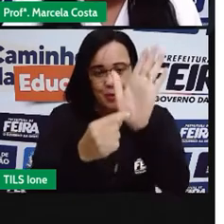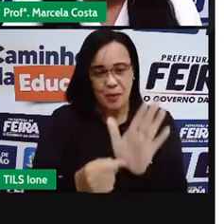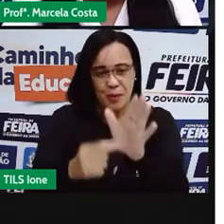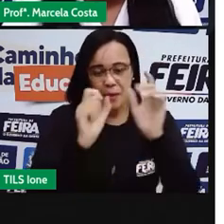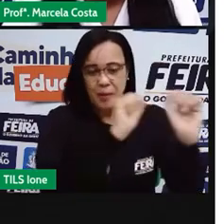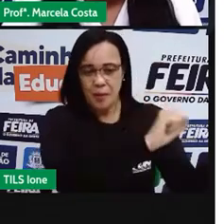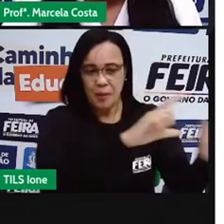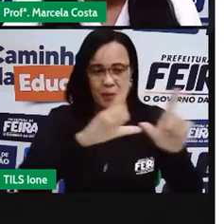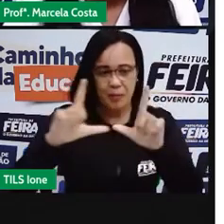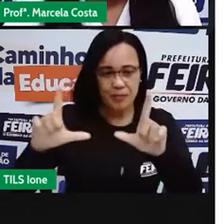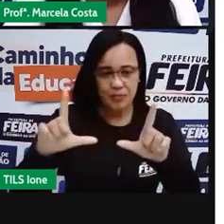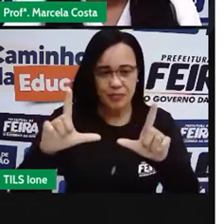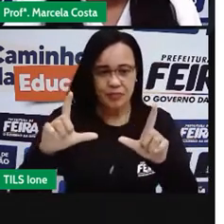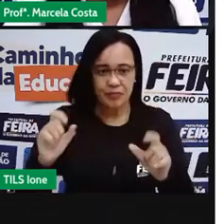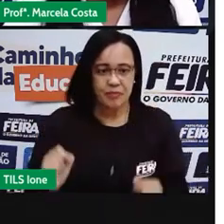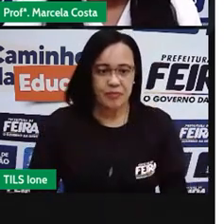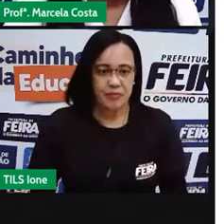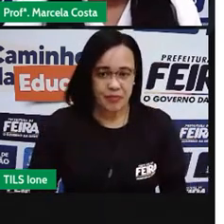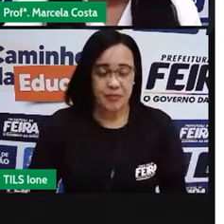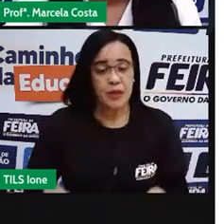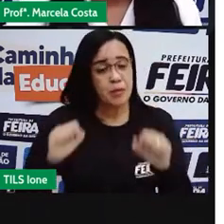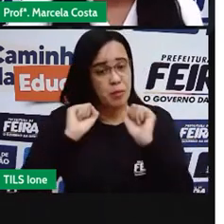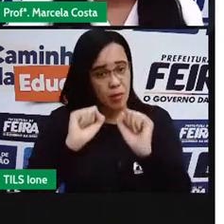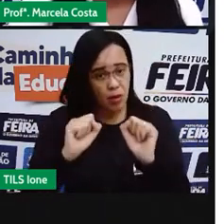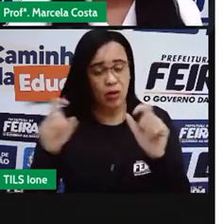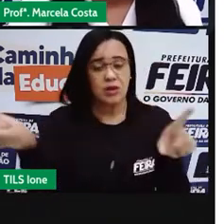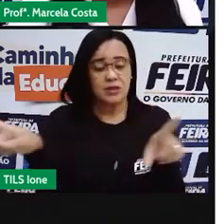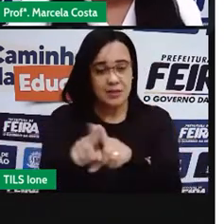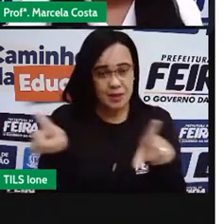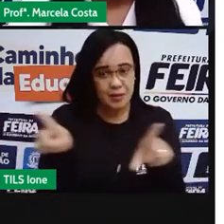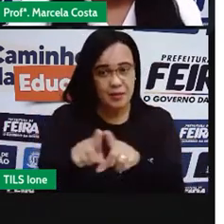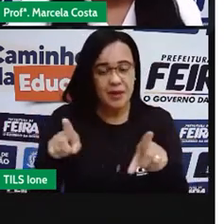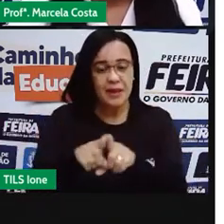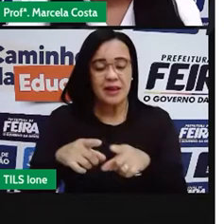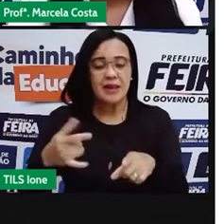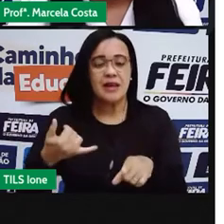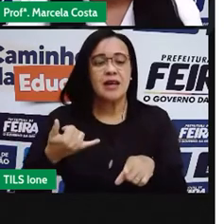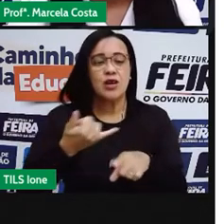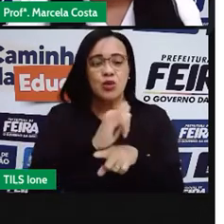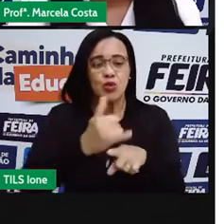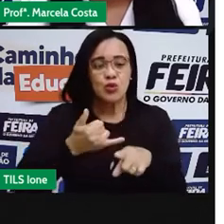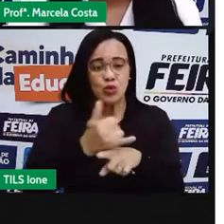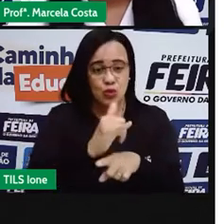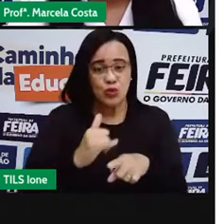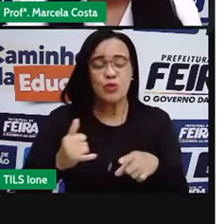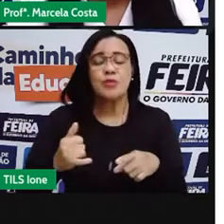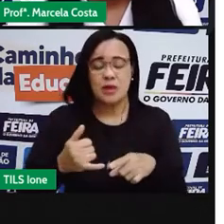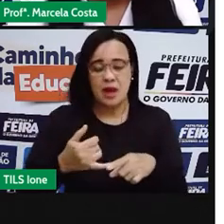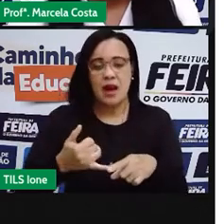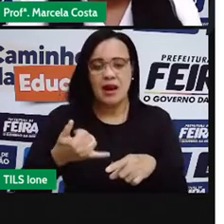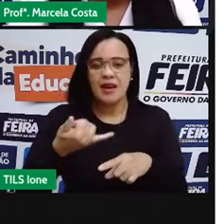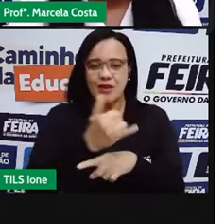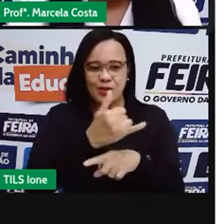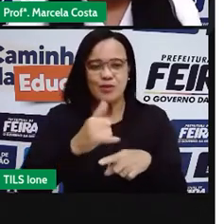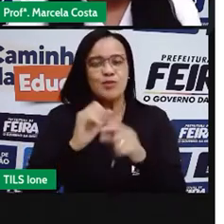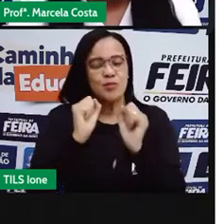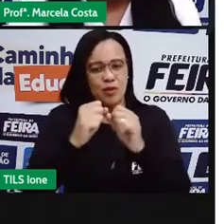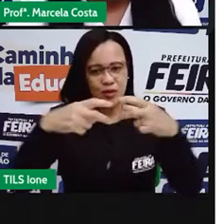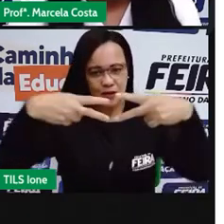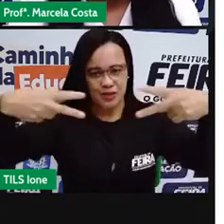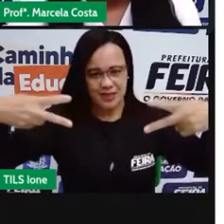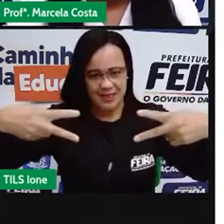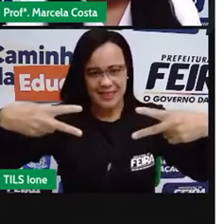Você também pode acessar, em último momento, esse vídeo, dessa fábula, por meio desse índio que aparece aqui na